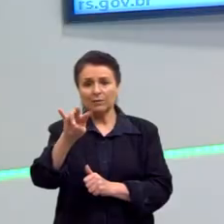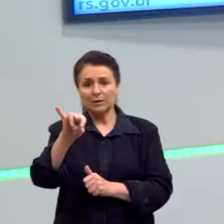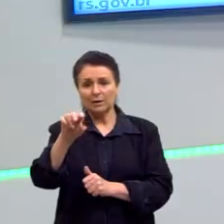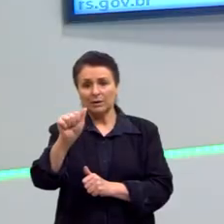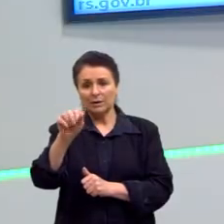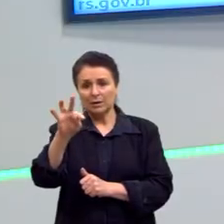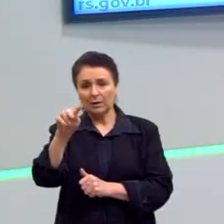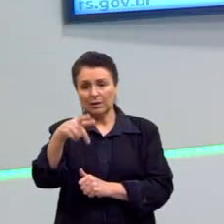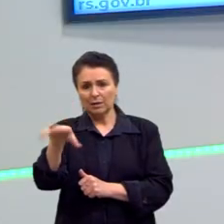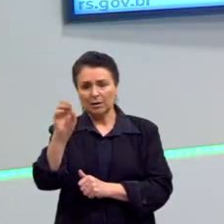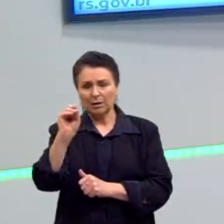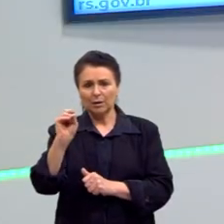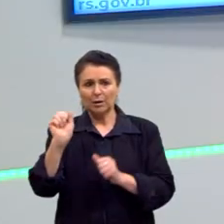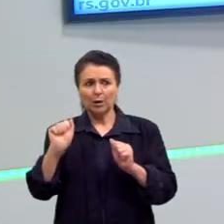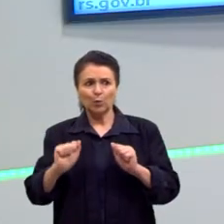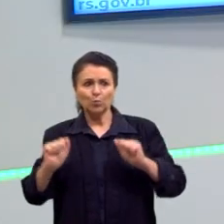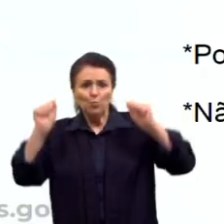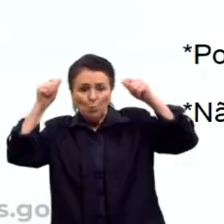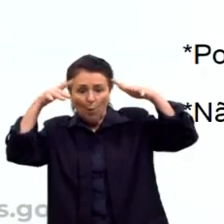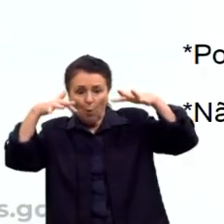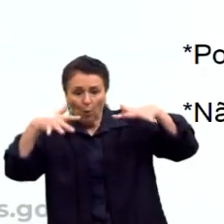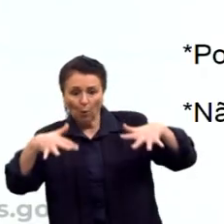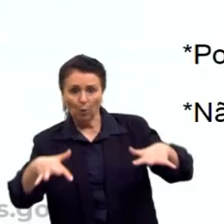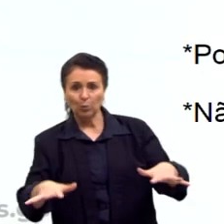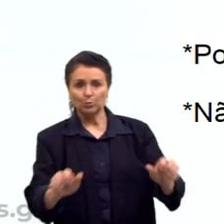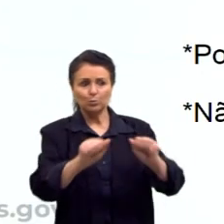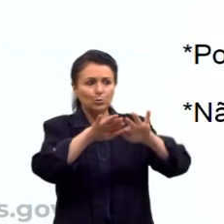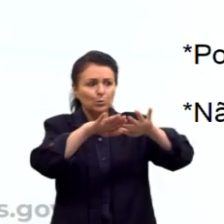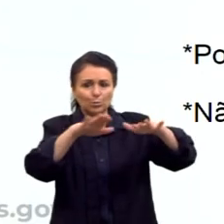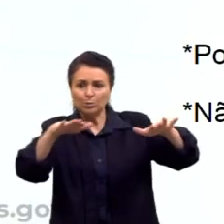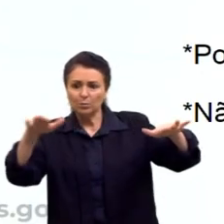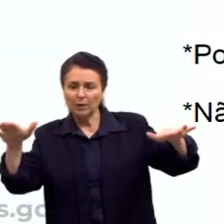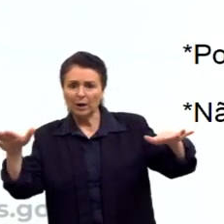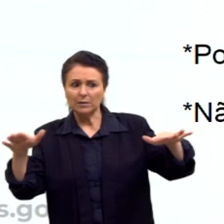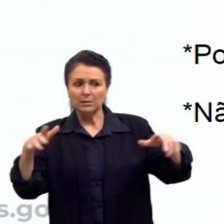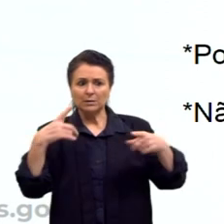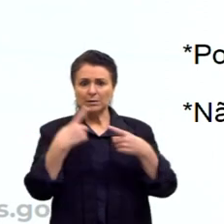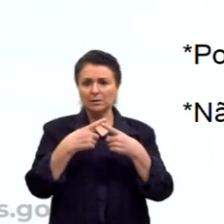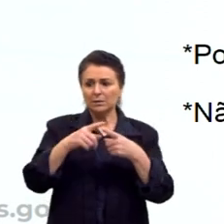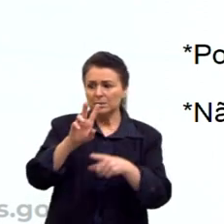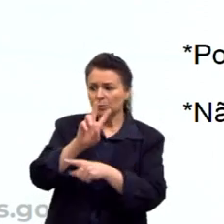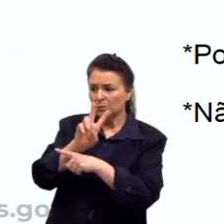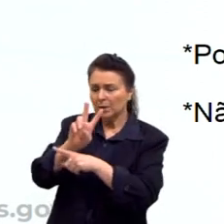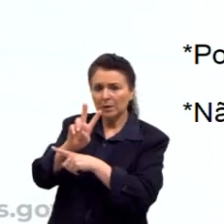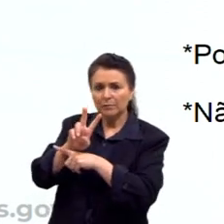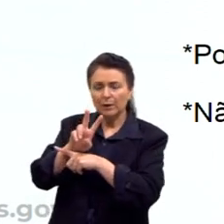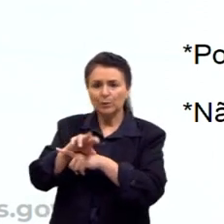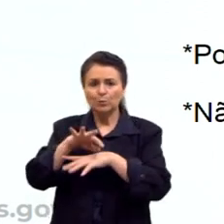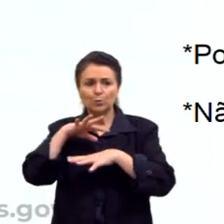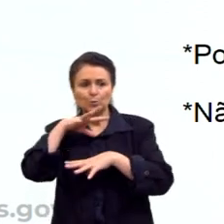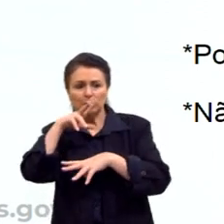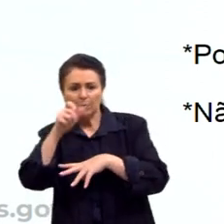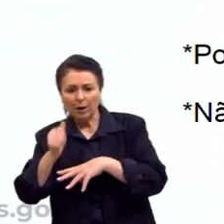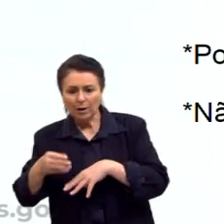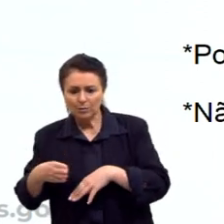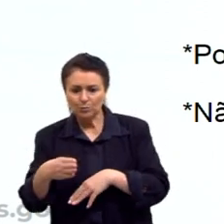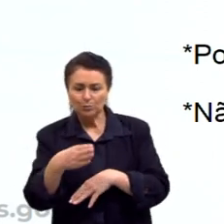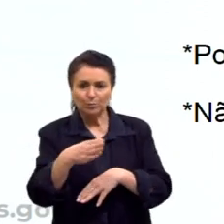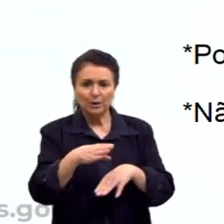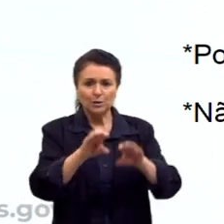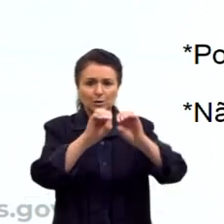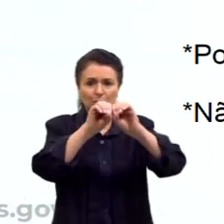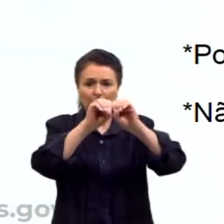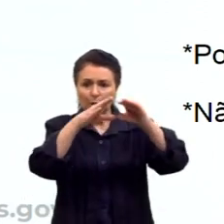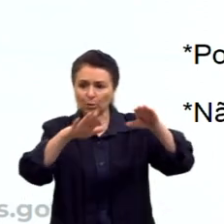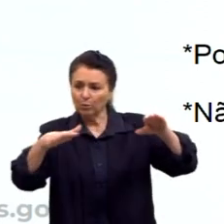um monstro dos mares, em que ele, de certa forma, protegia os animais marinhos menores. Então, o Estado seria